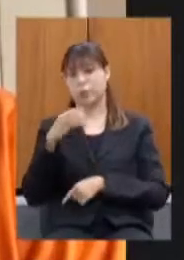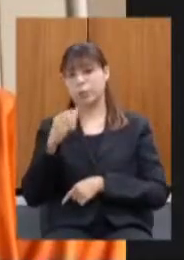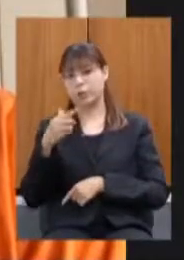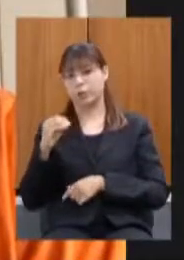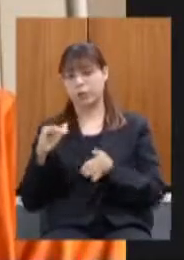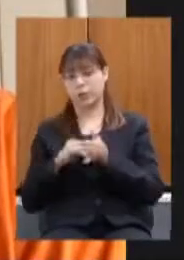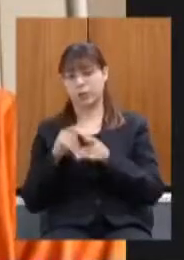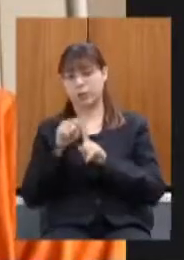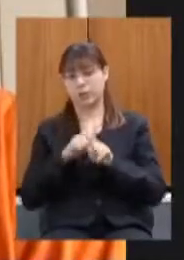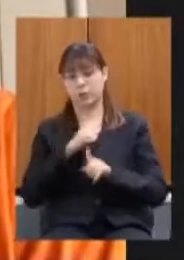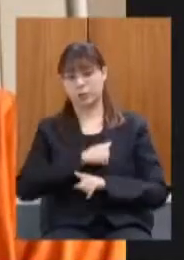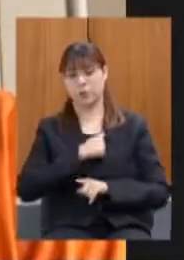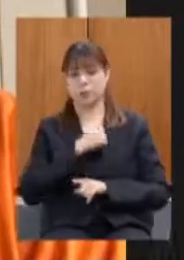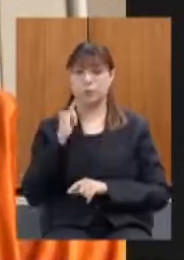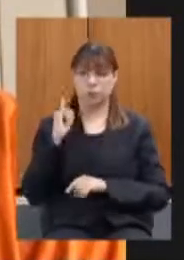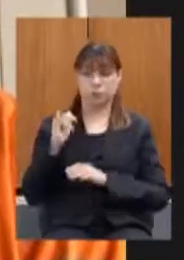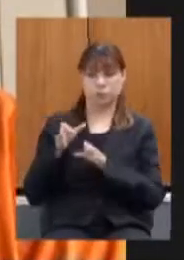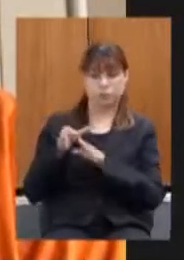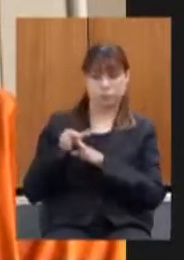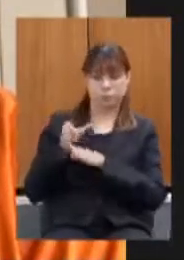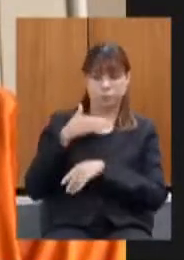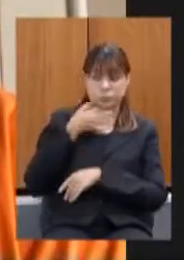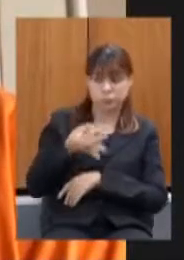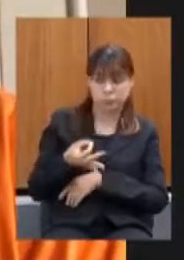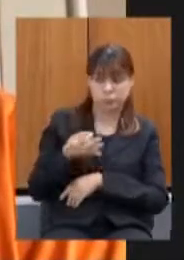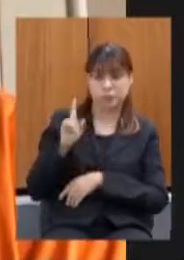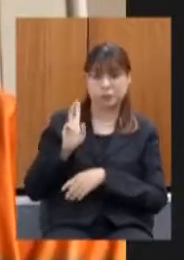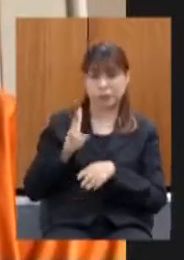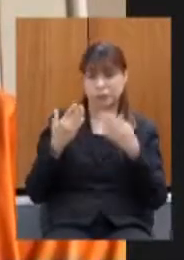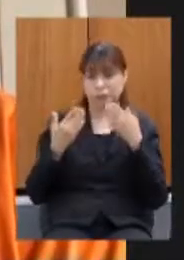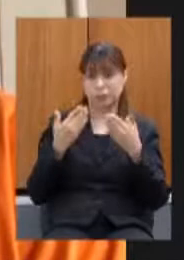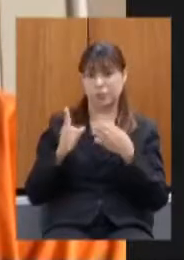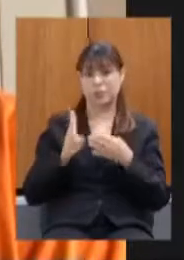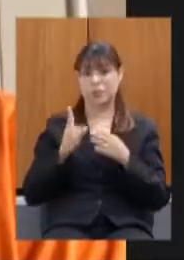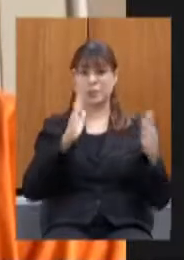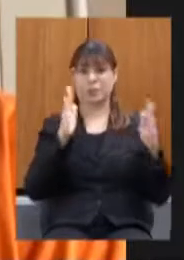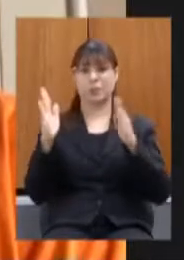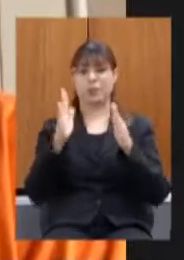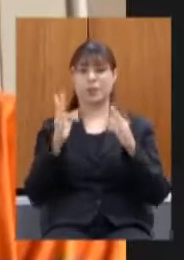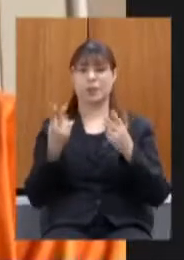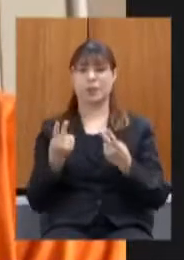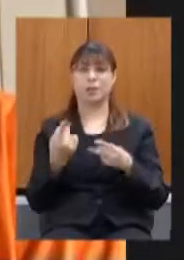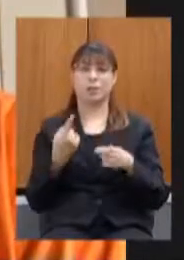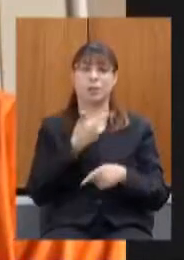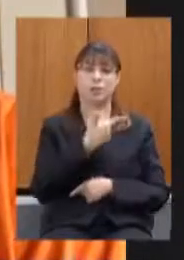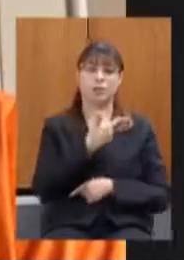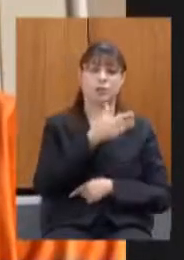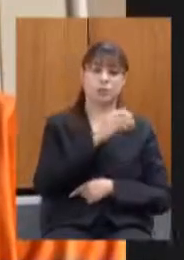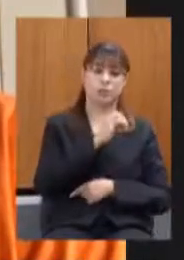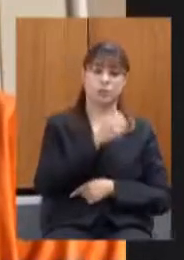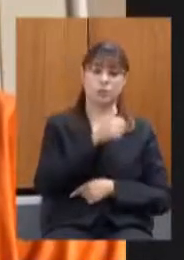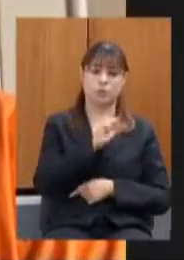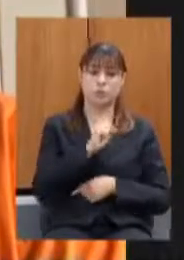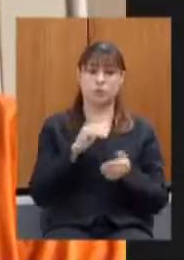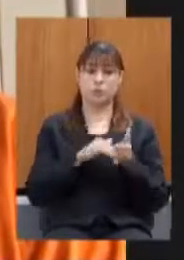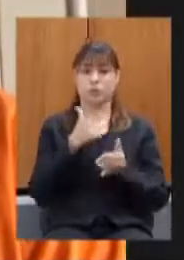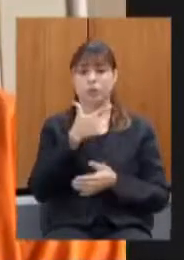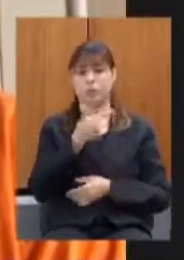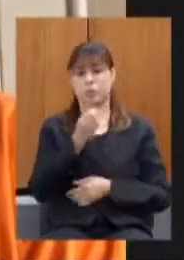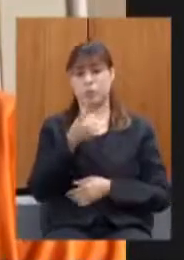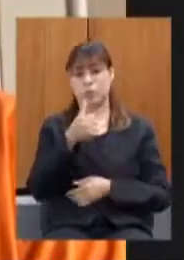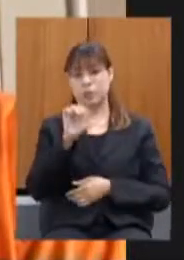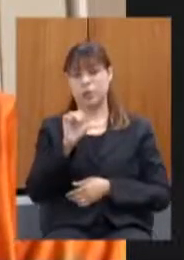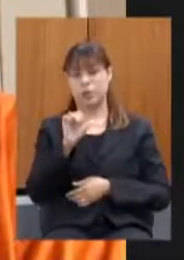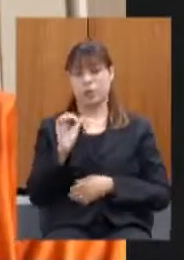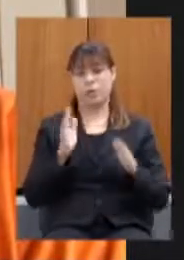deixar uma sugestão sempre que fazer essas comparações que sejam no mesmo período tanto 2018 quanto 2019 se até agosto para a gente poder ter uma